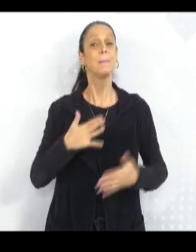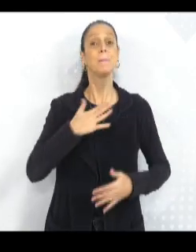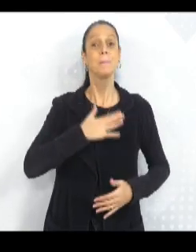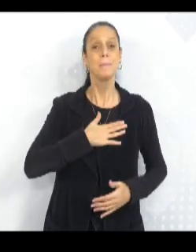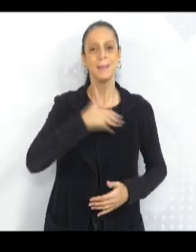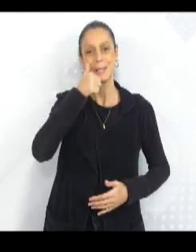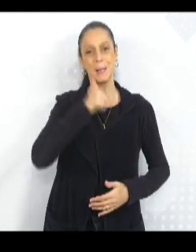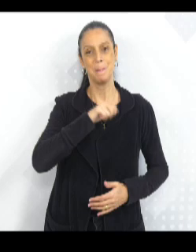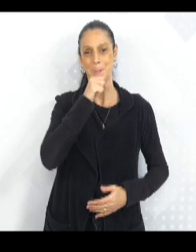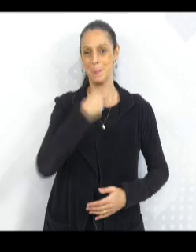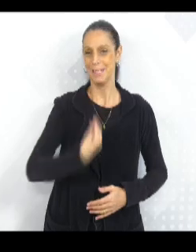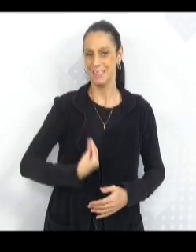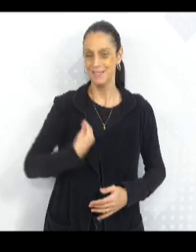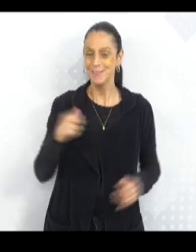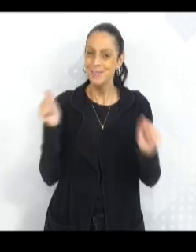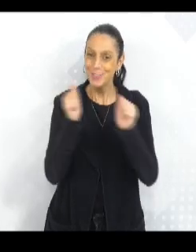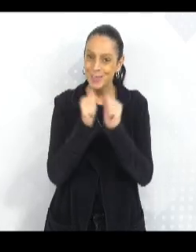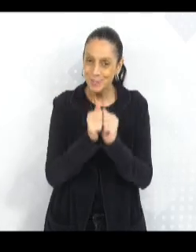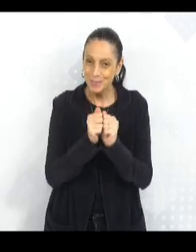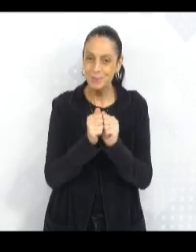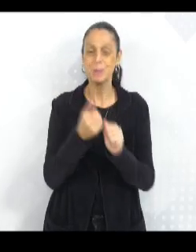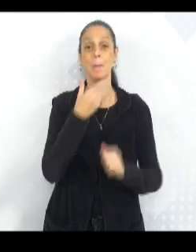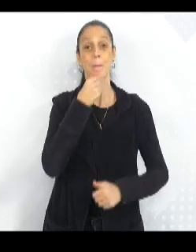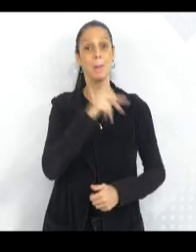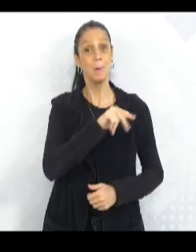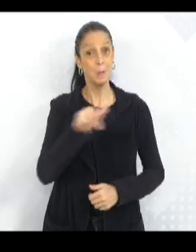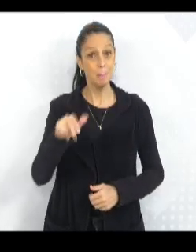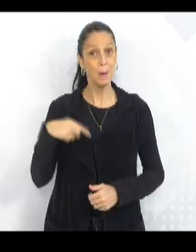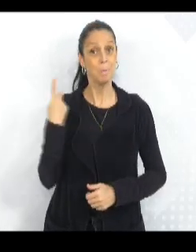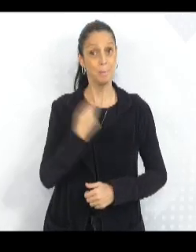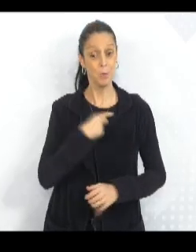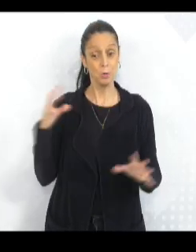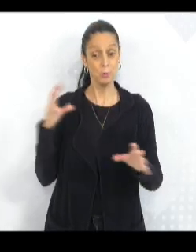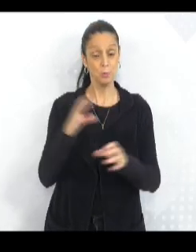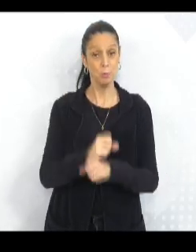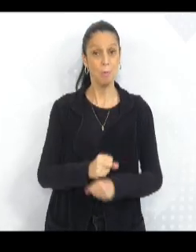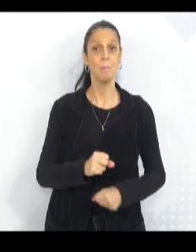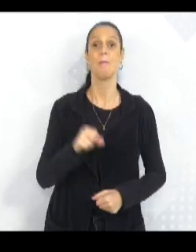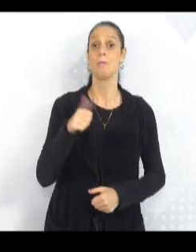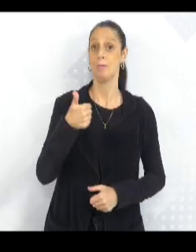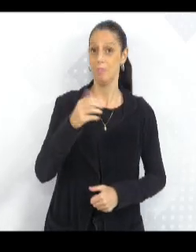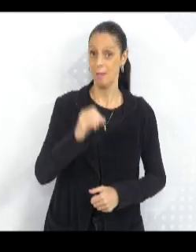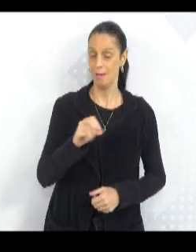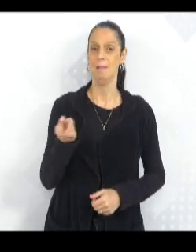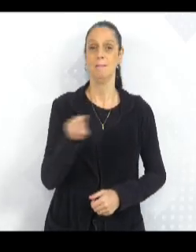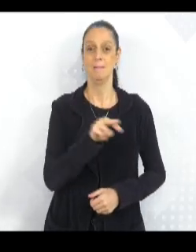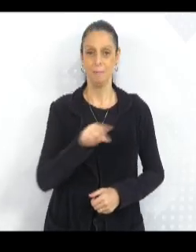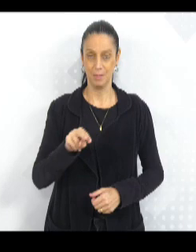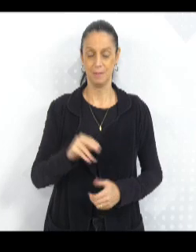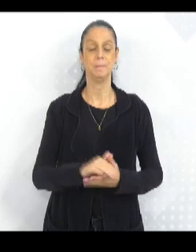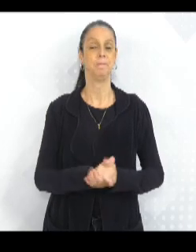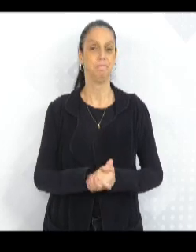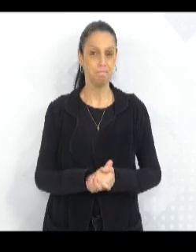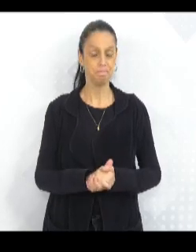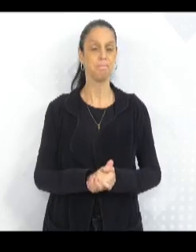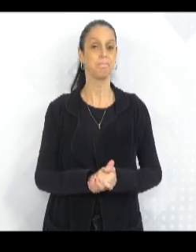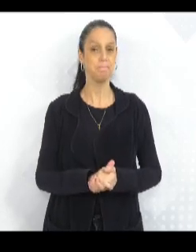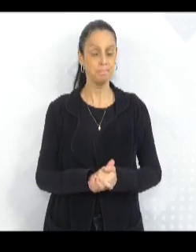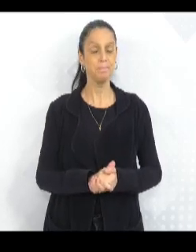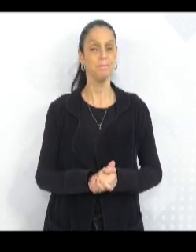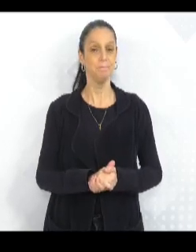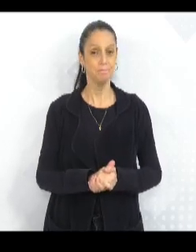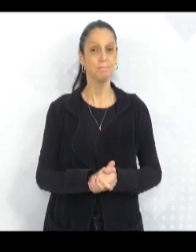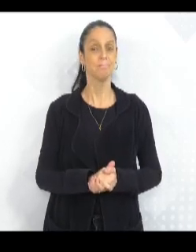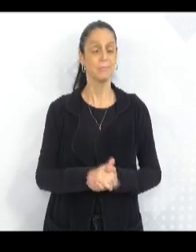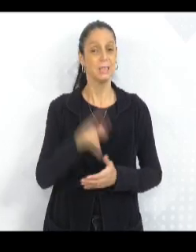ainda, ter os meus irmãos, somos dez irmãos. E foram muitas e muitas e muitas